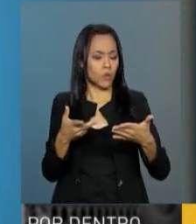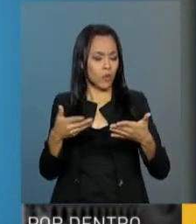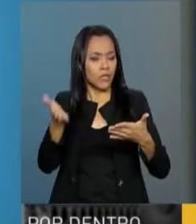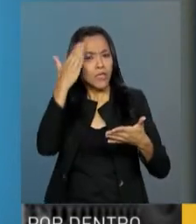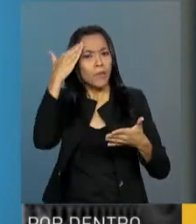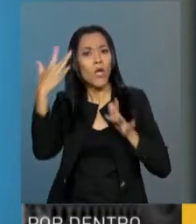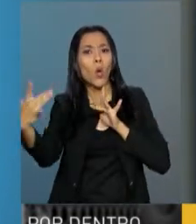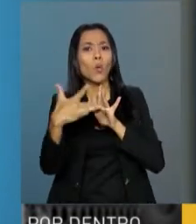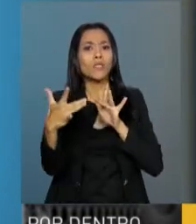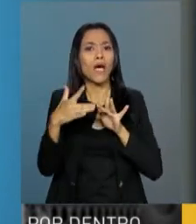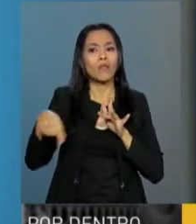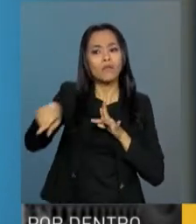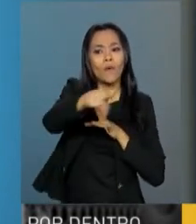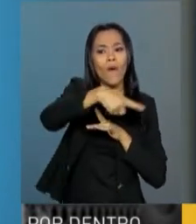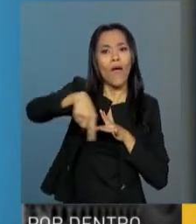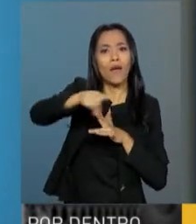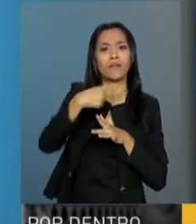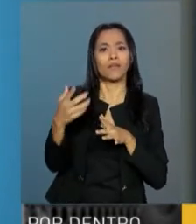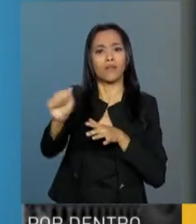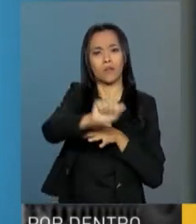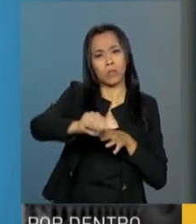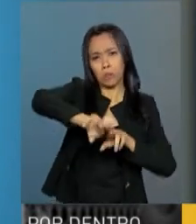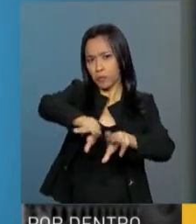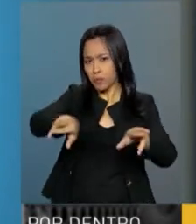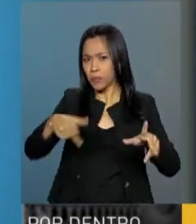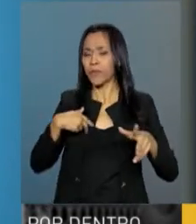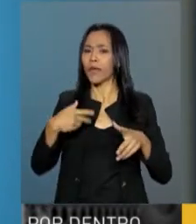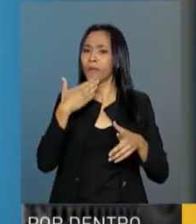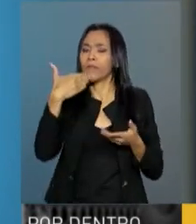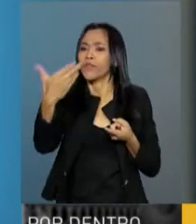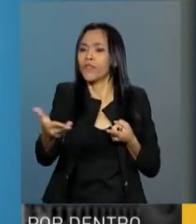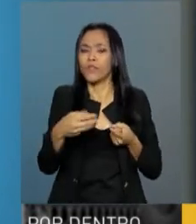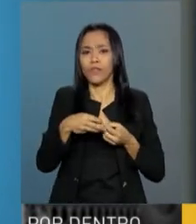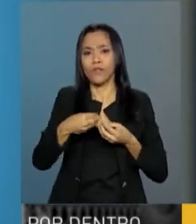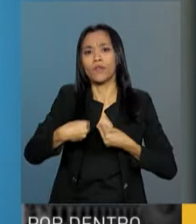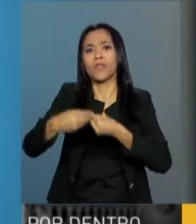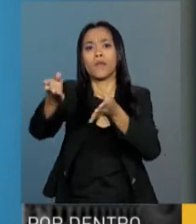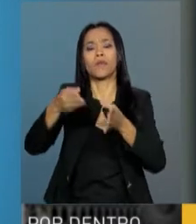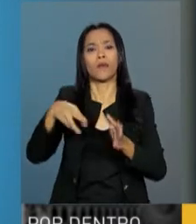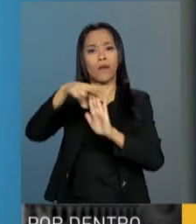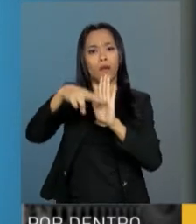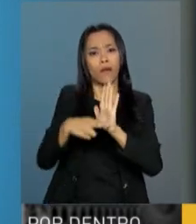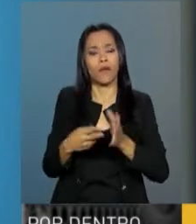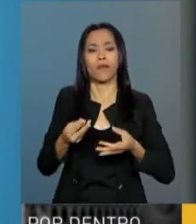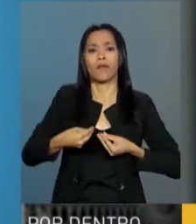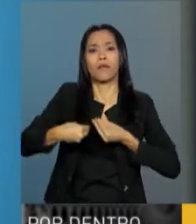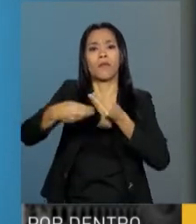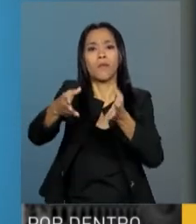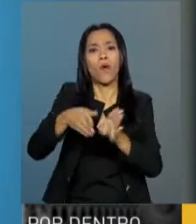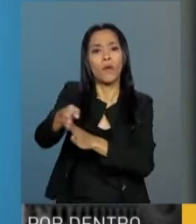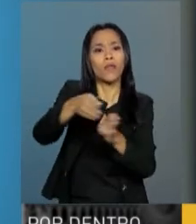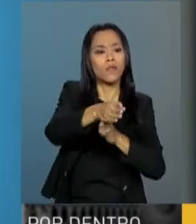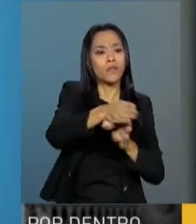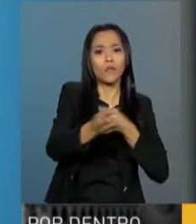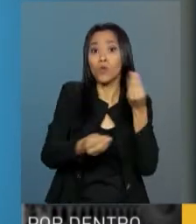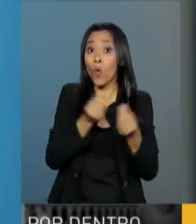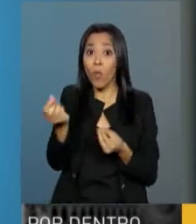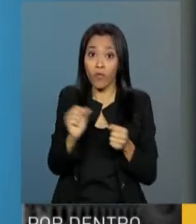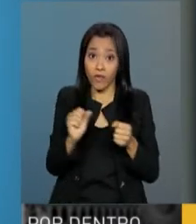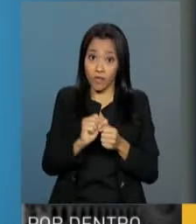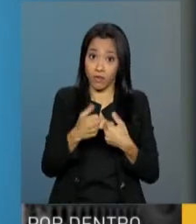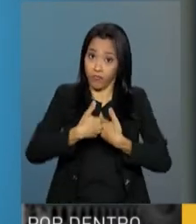com essas entidades, encaminhar solicitações, encaminhar normativos, encaminhar orientações de procedimento.